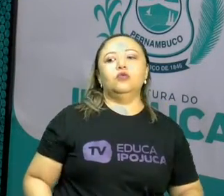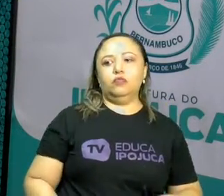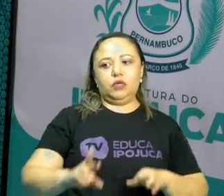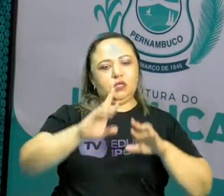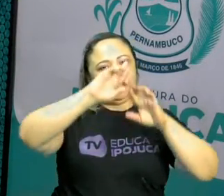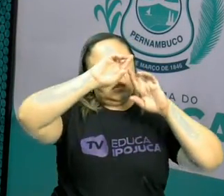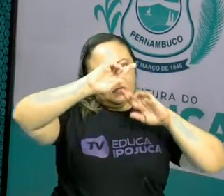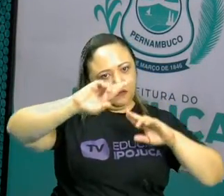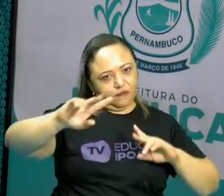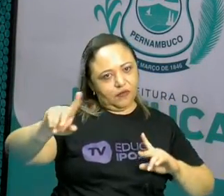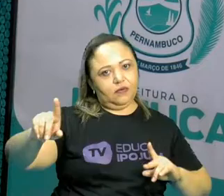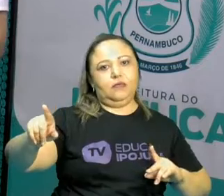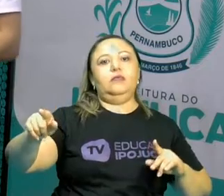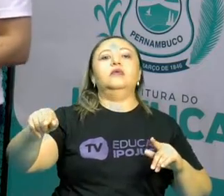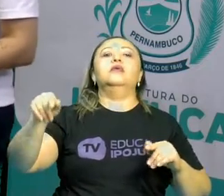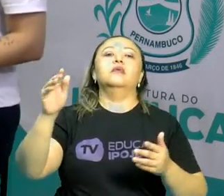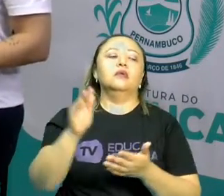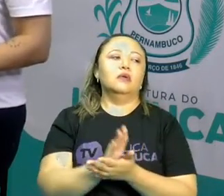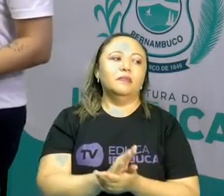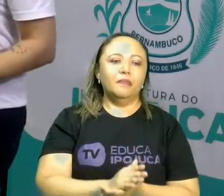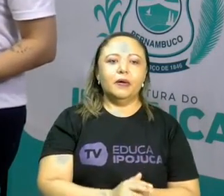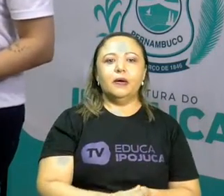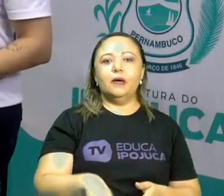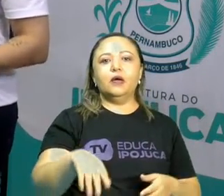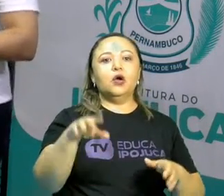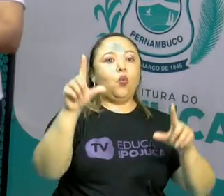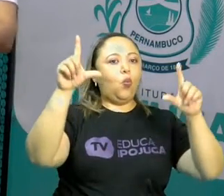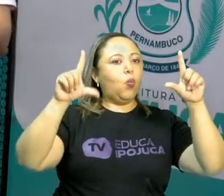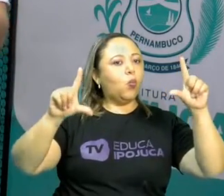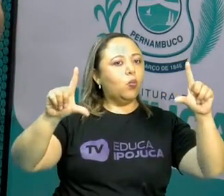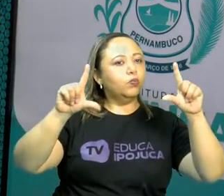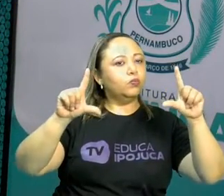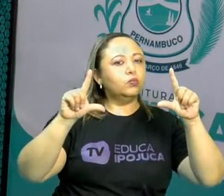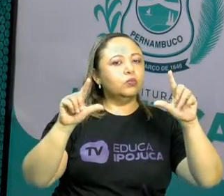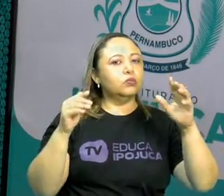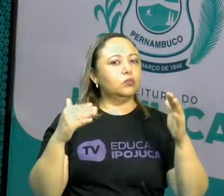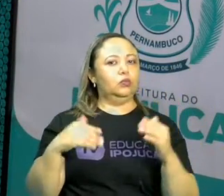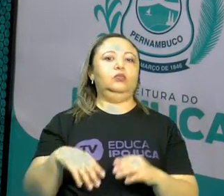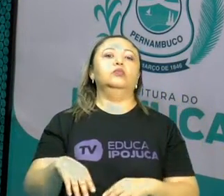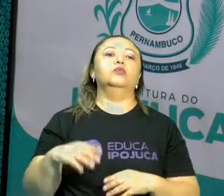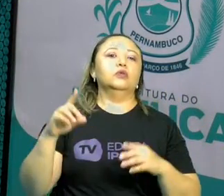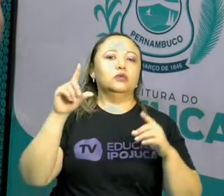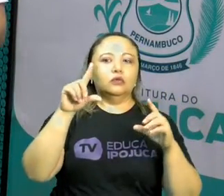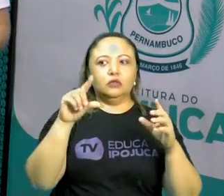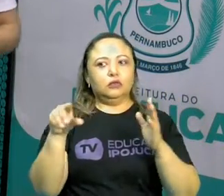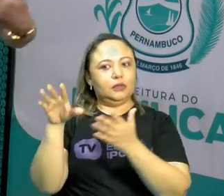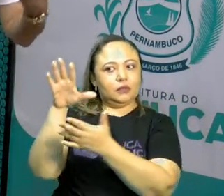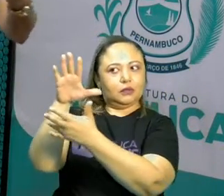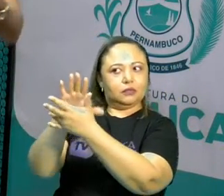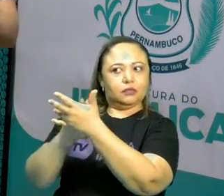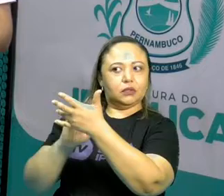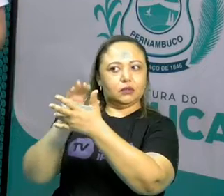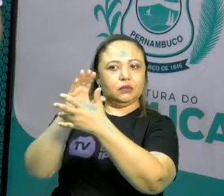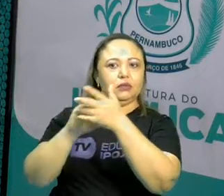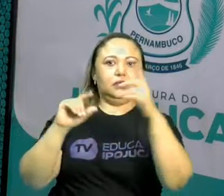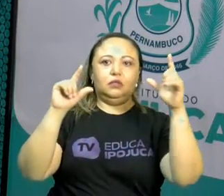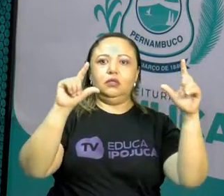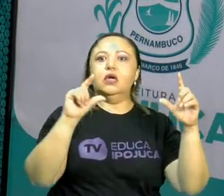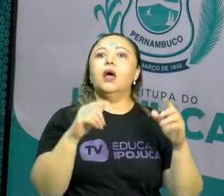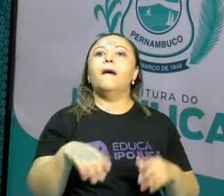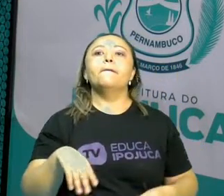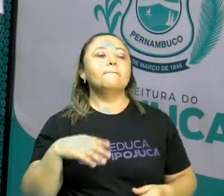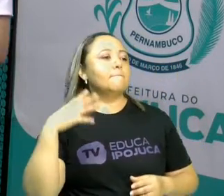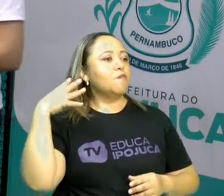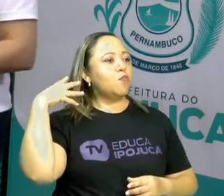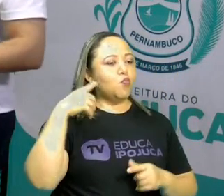diferentes, mas é o mesmo personagem. Quadros que dialogam entre os quadros. Entre poemas, entre músicas,